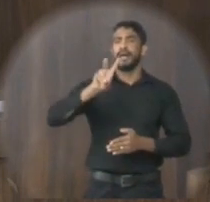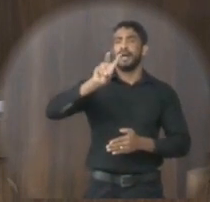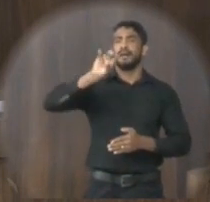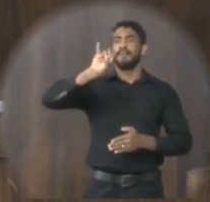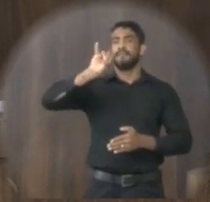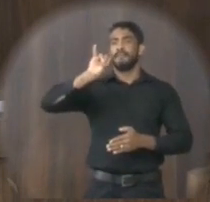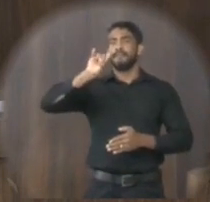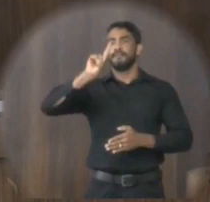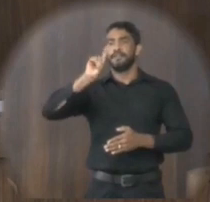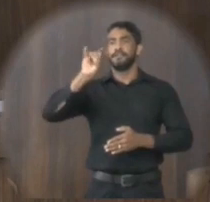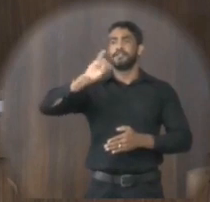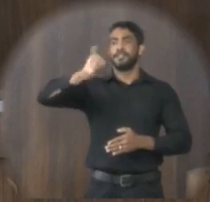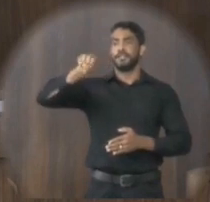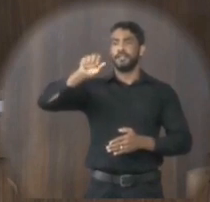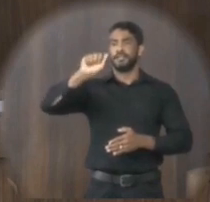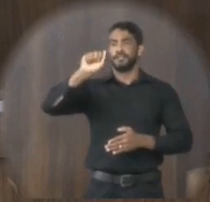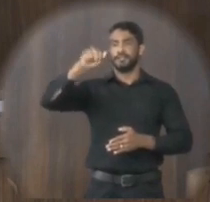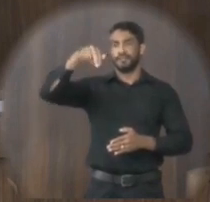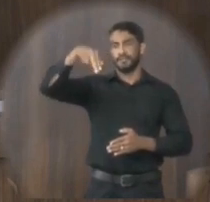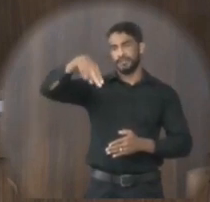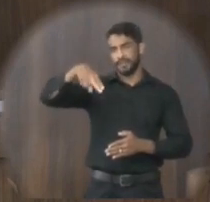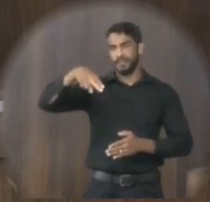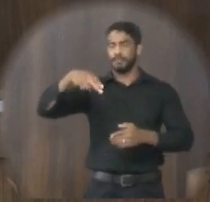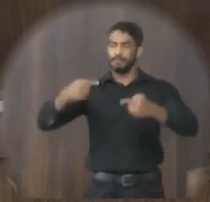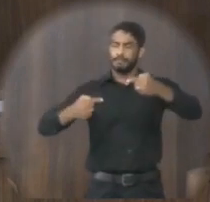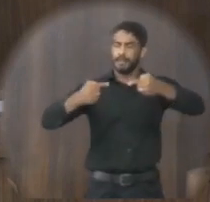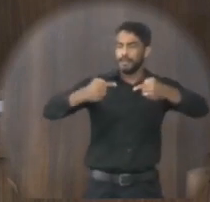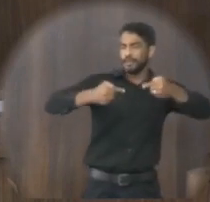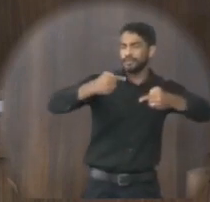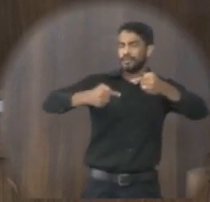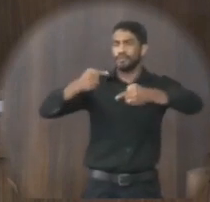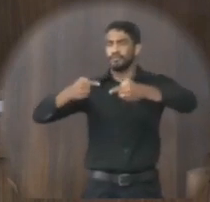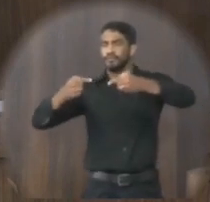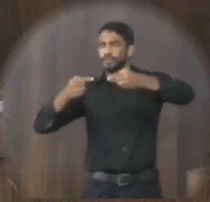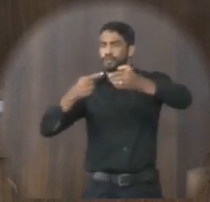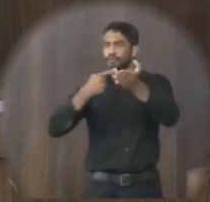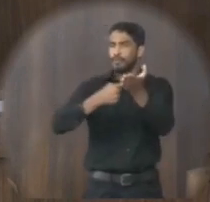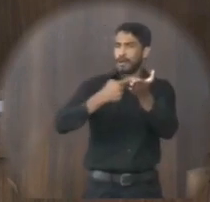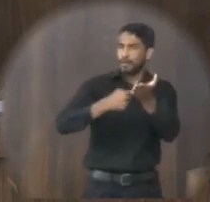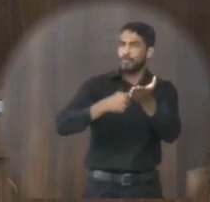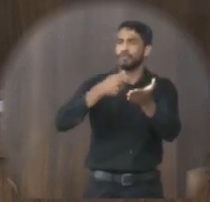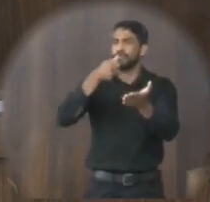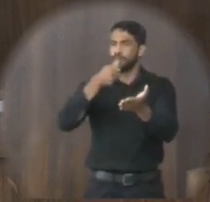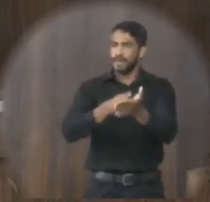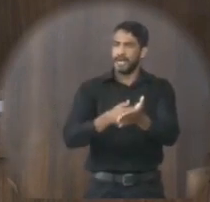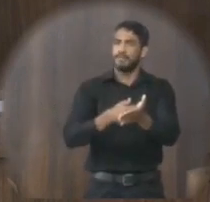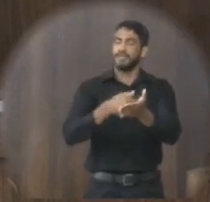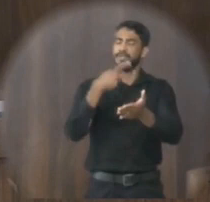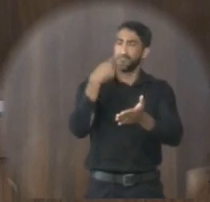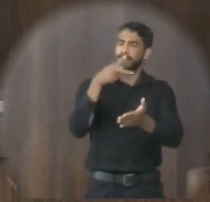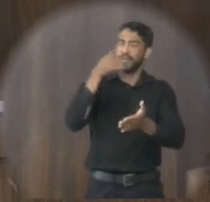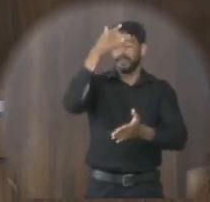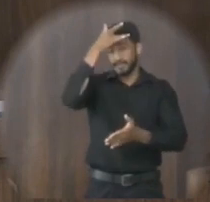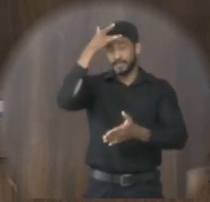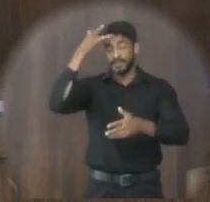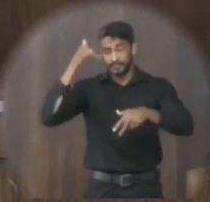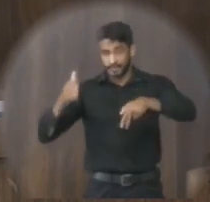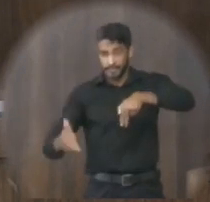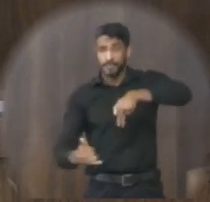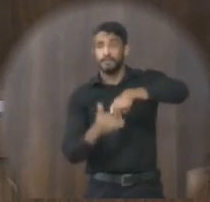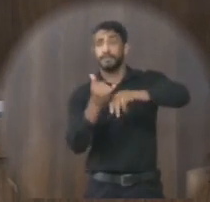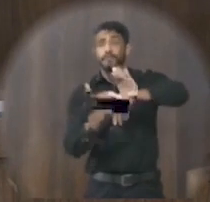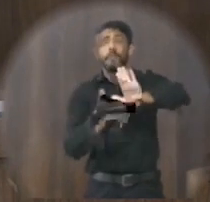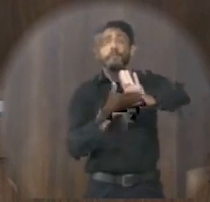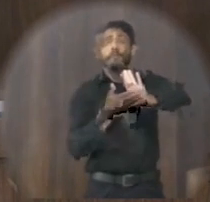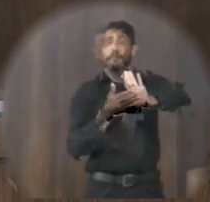para debater junto ao Poder Legislativo e a Sociedade Janaúba, sobre o acordo de pagamentos das indenizações às vítimas propostas